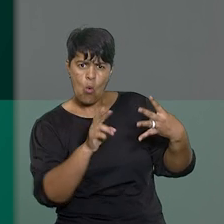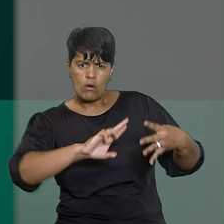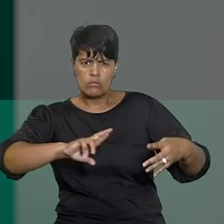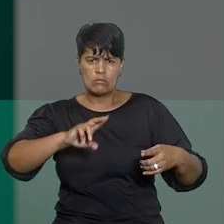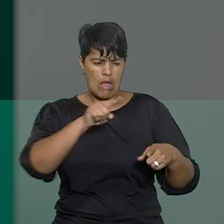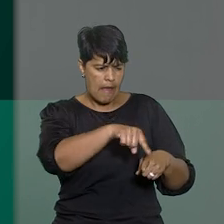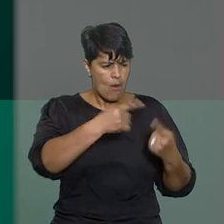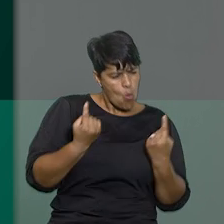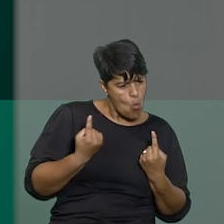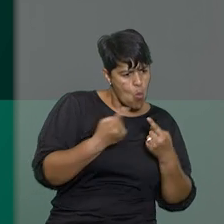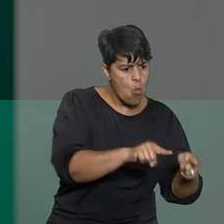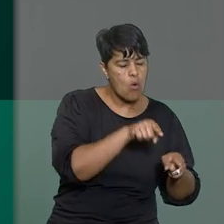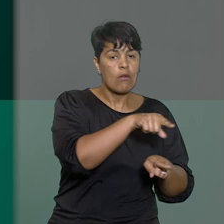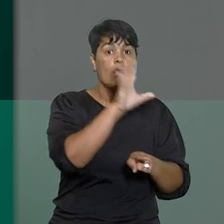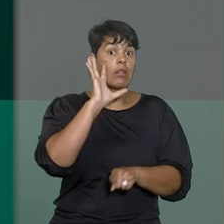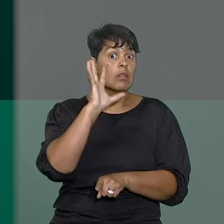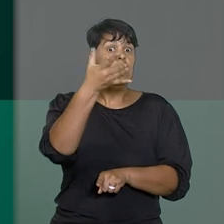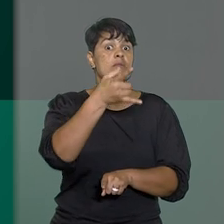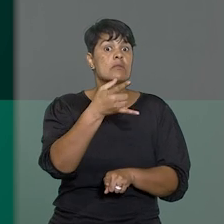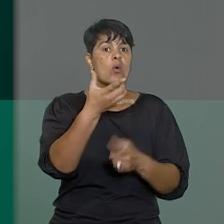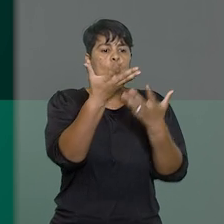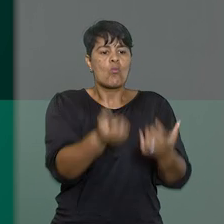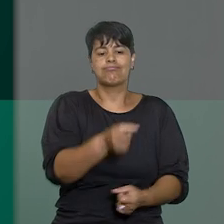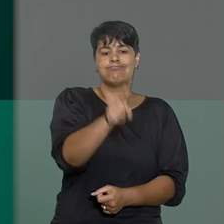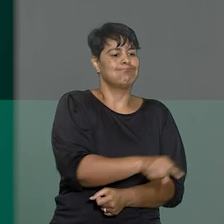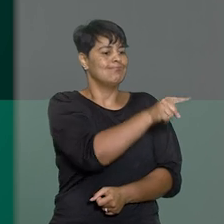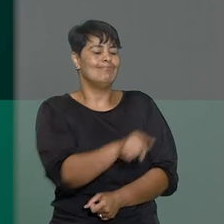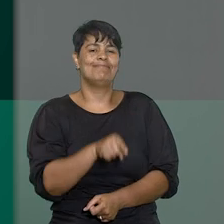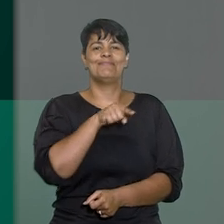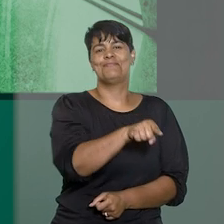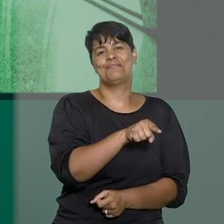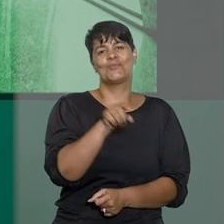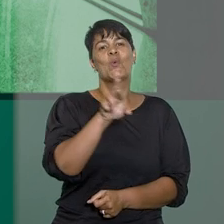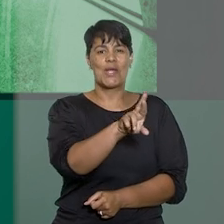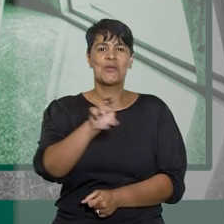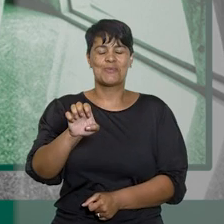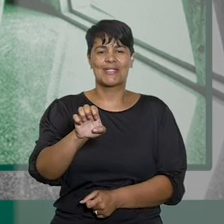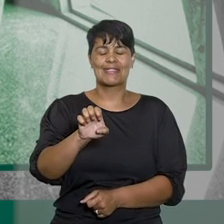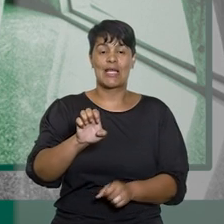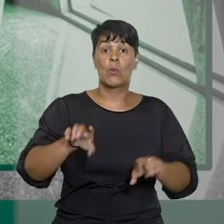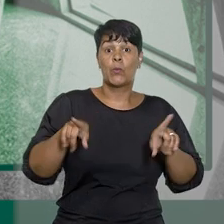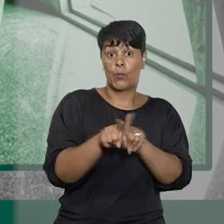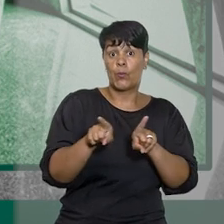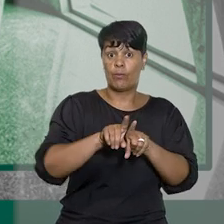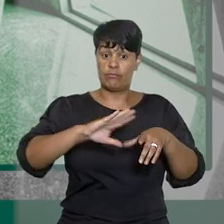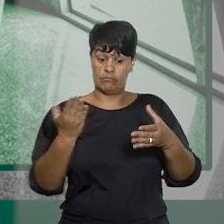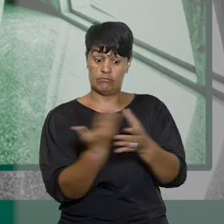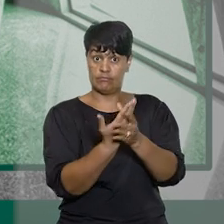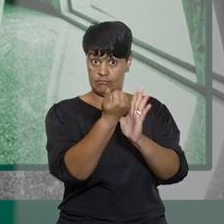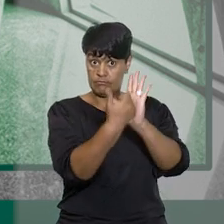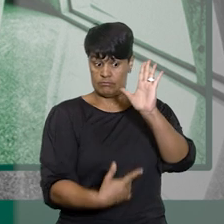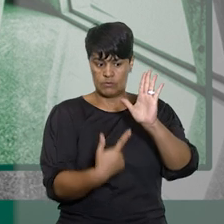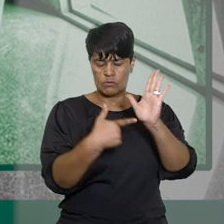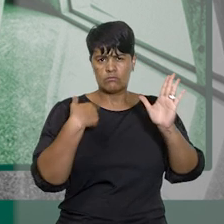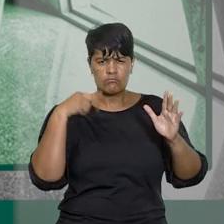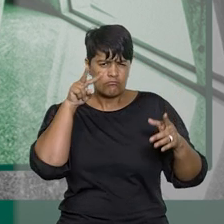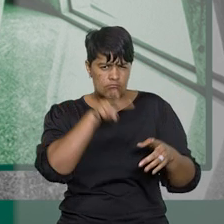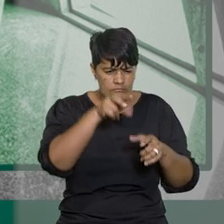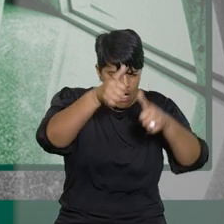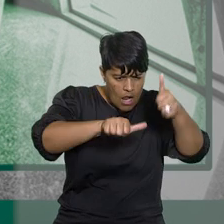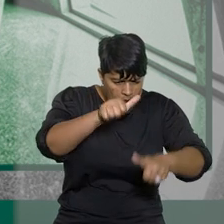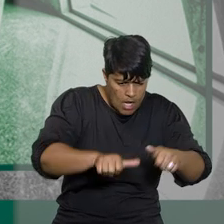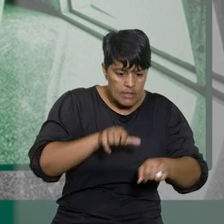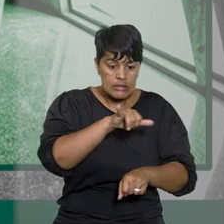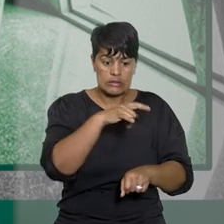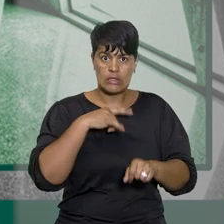os fundamentos da decisão que inadmitiu o recurso especial. E nos embargos de divergência é verificada eventual aplicação das